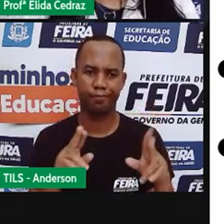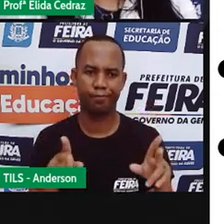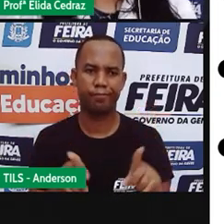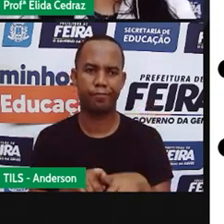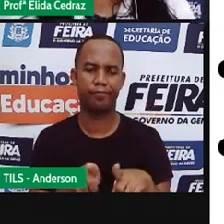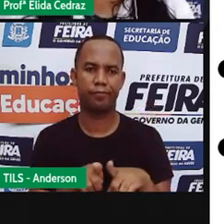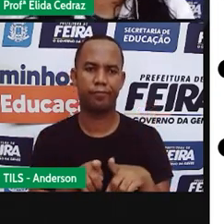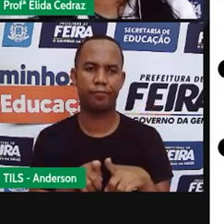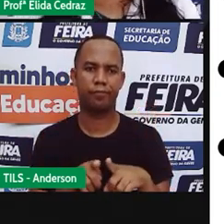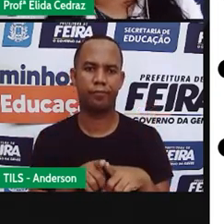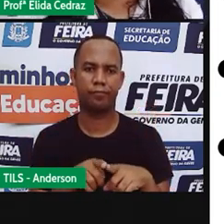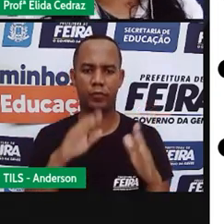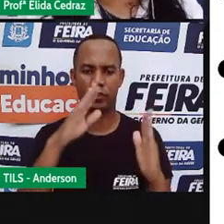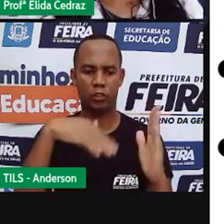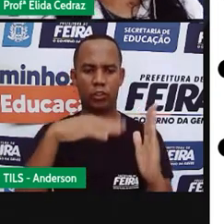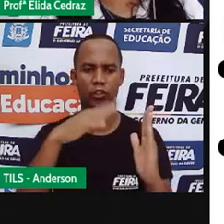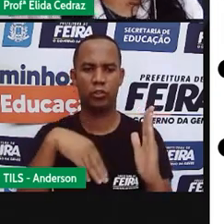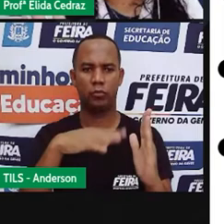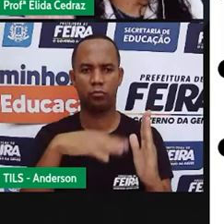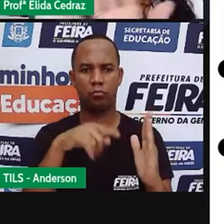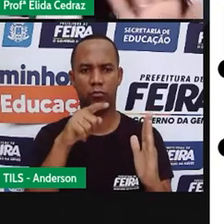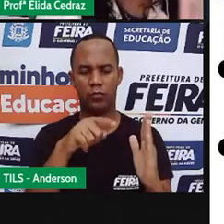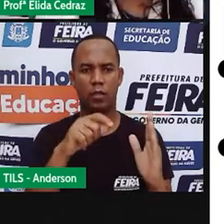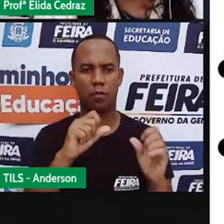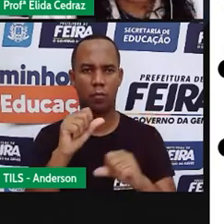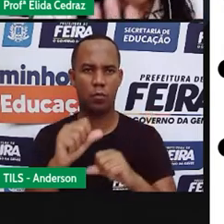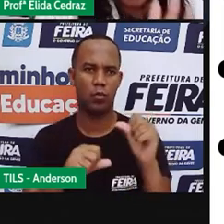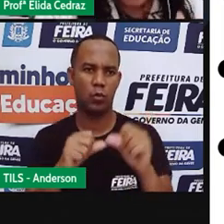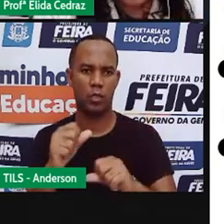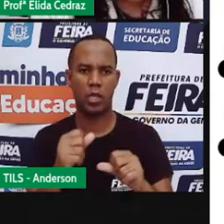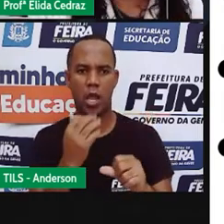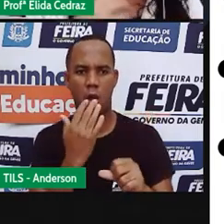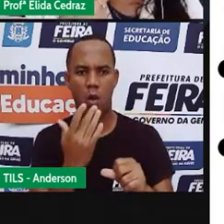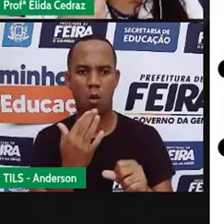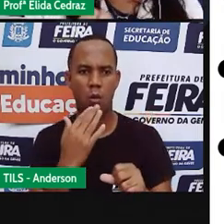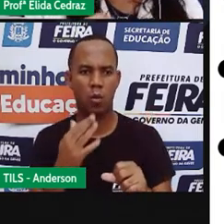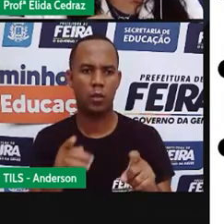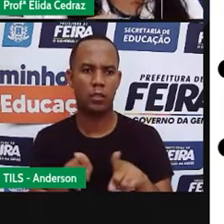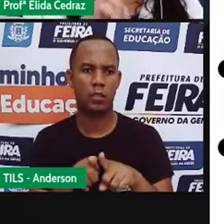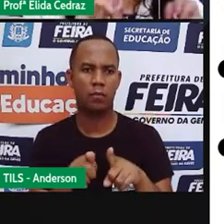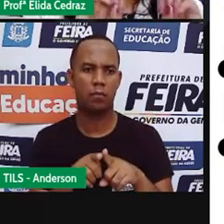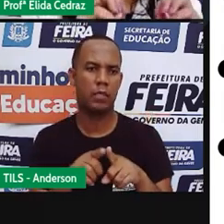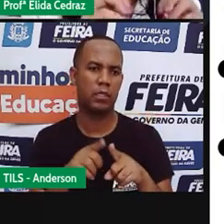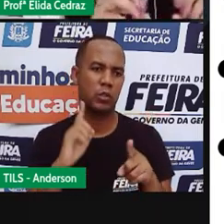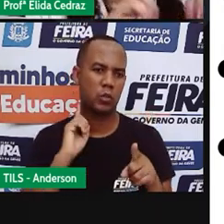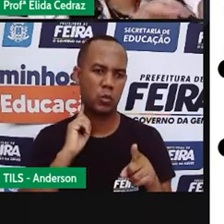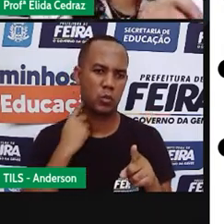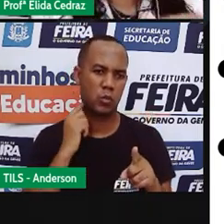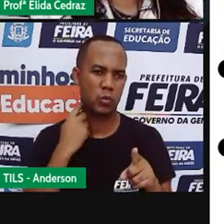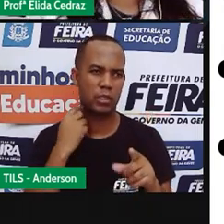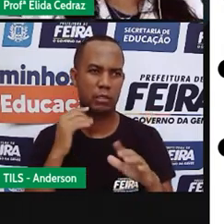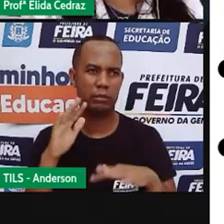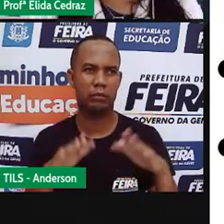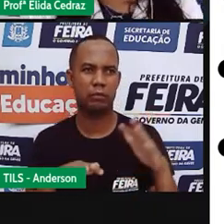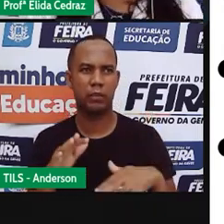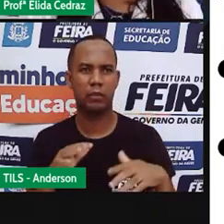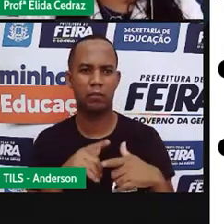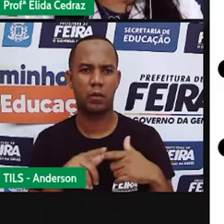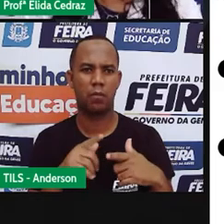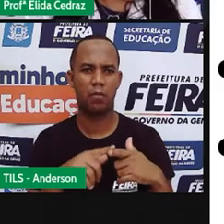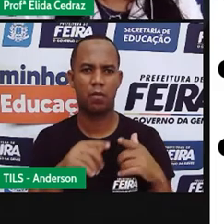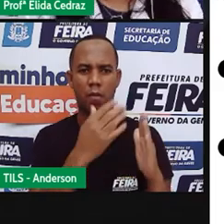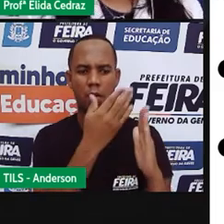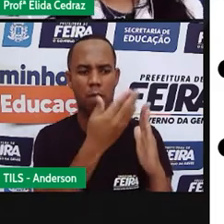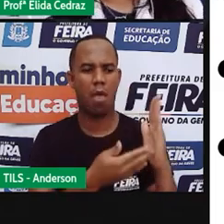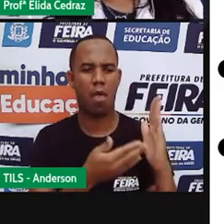para a tinta e vai mudar de cor vai manchar vai ficar pouco e vai começar a cair